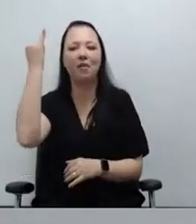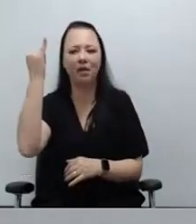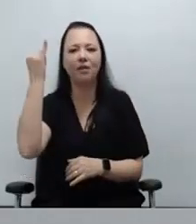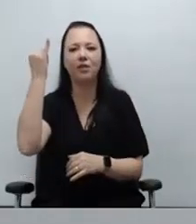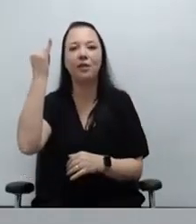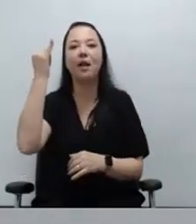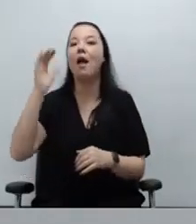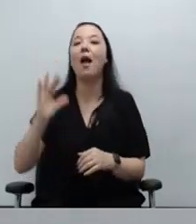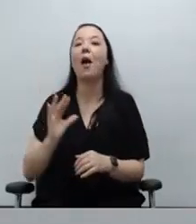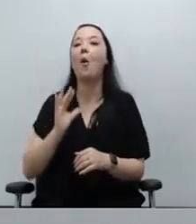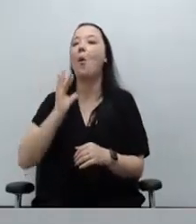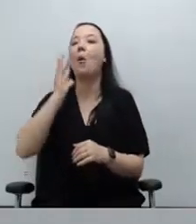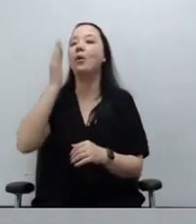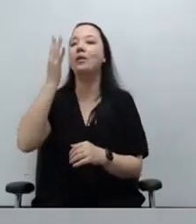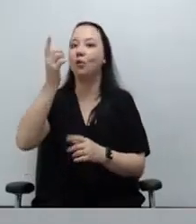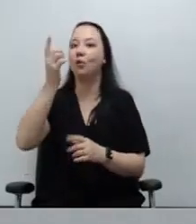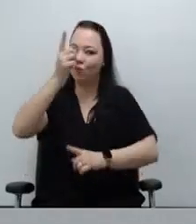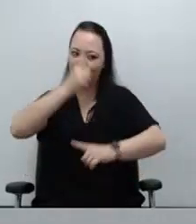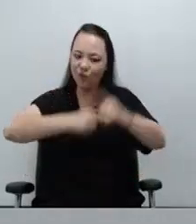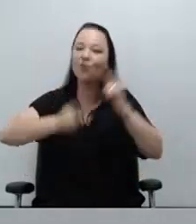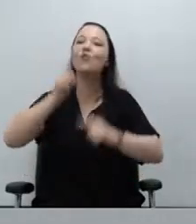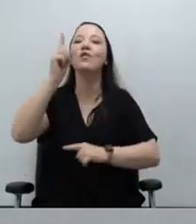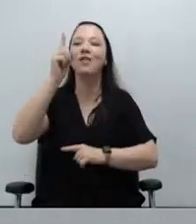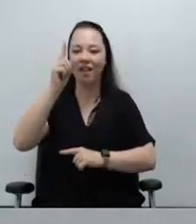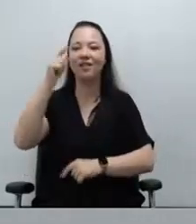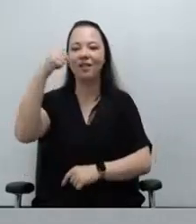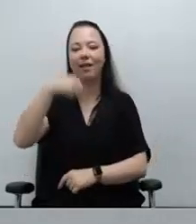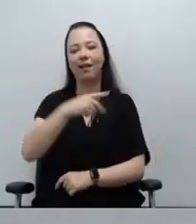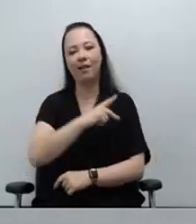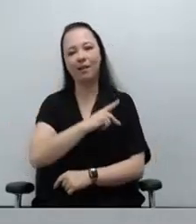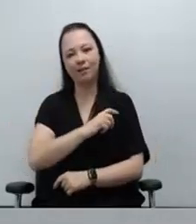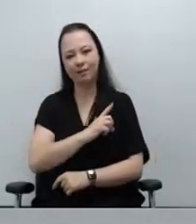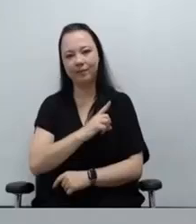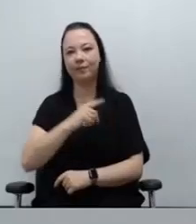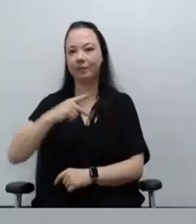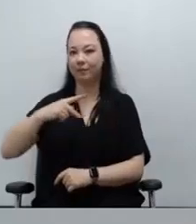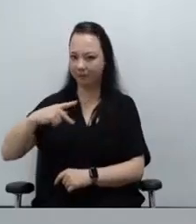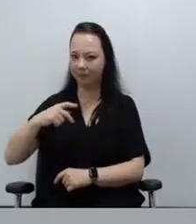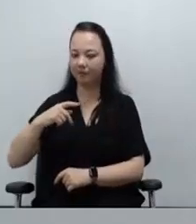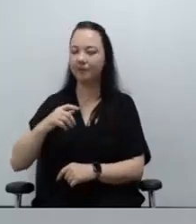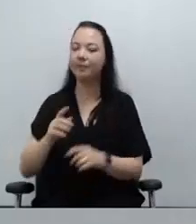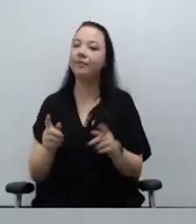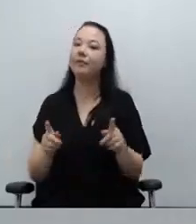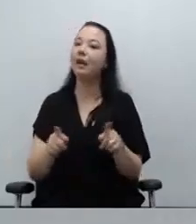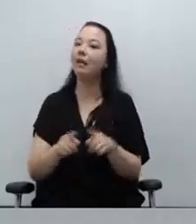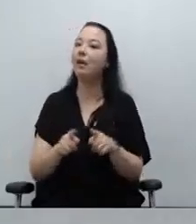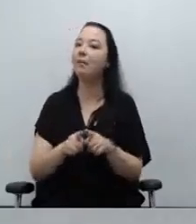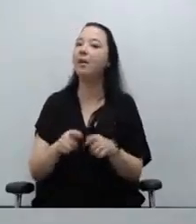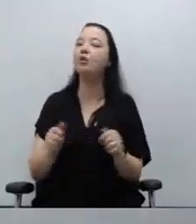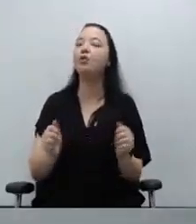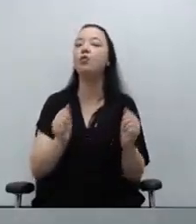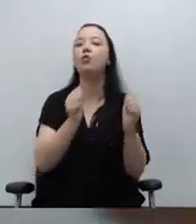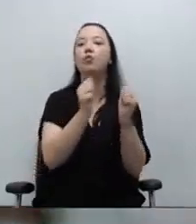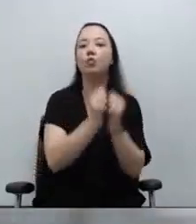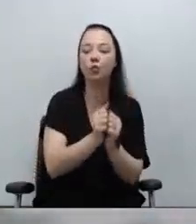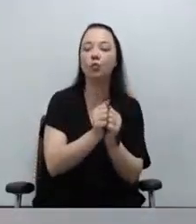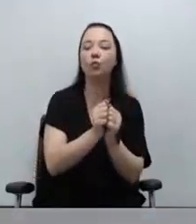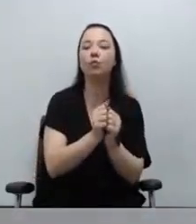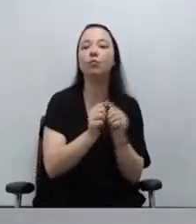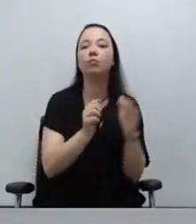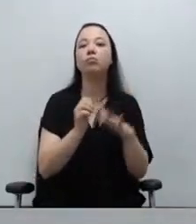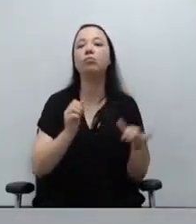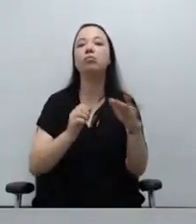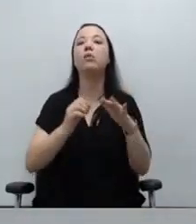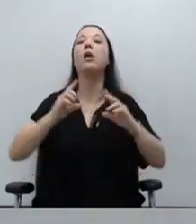Defensoria Pública. Na segunda-feira, nós fizemos o mutirão de Pop Rua em parceria com o Núcleo de Direitos Humanos, também aqui